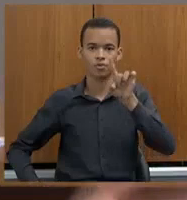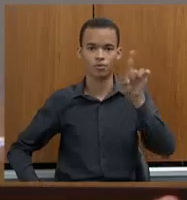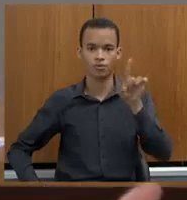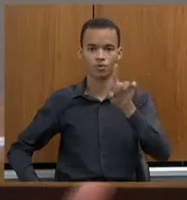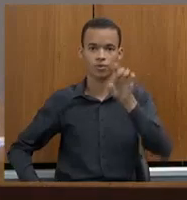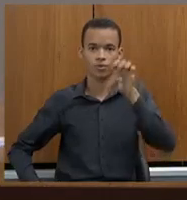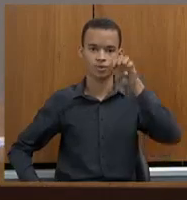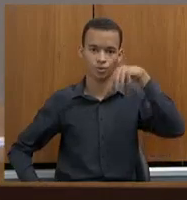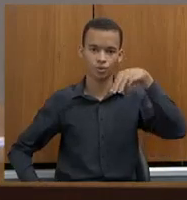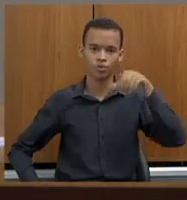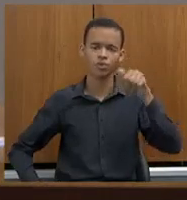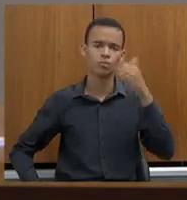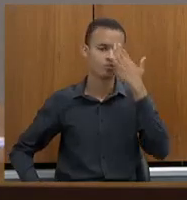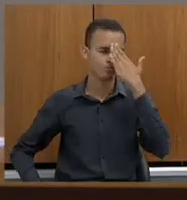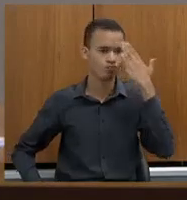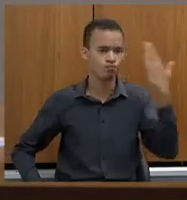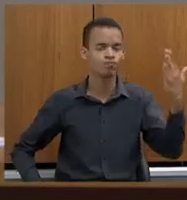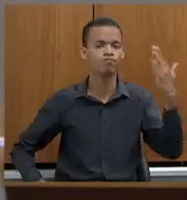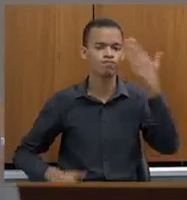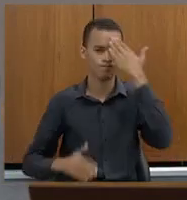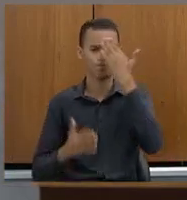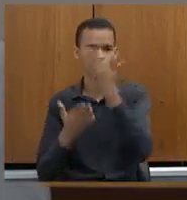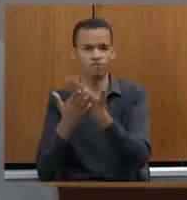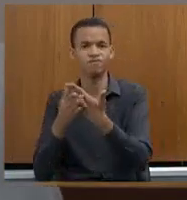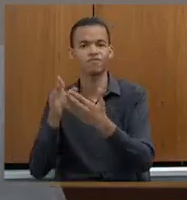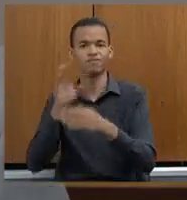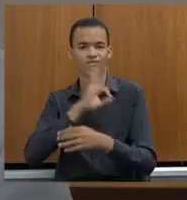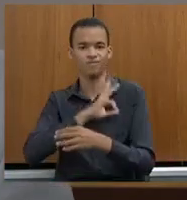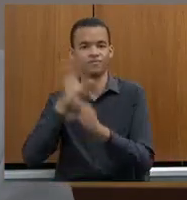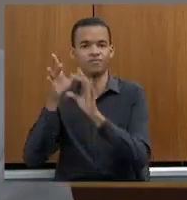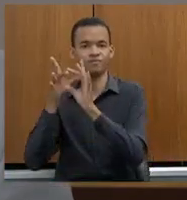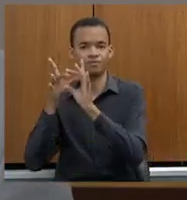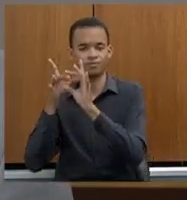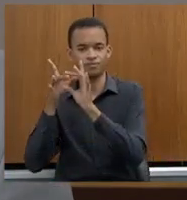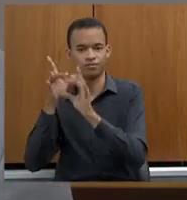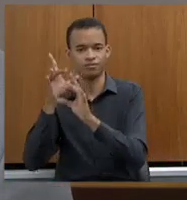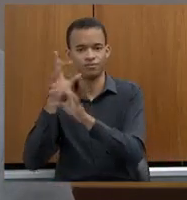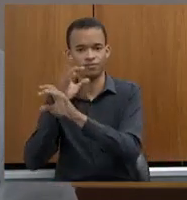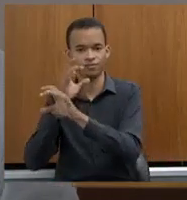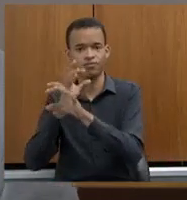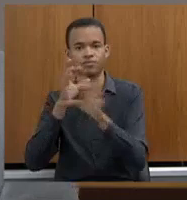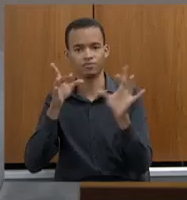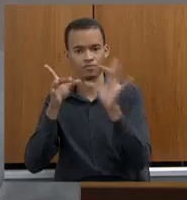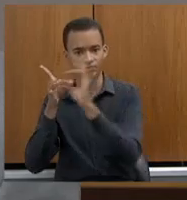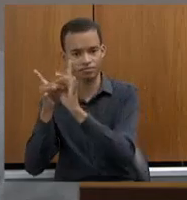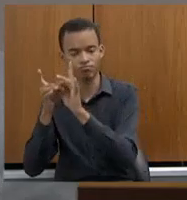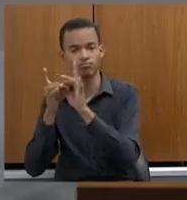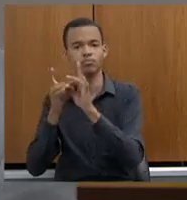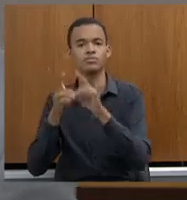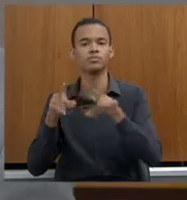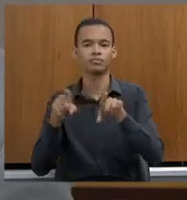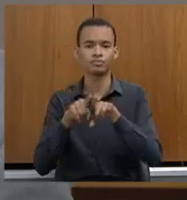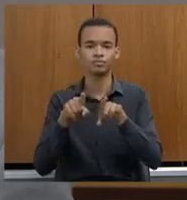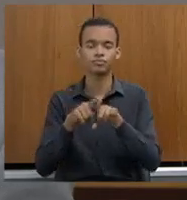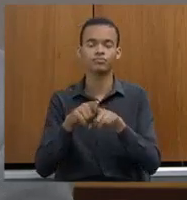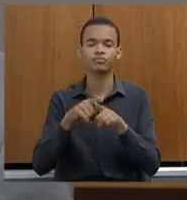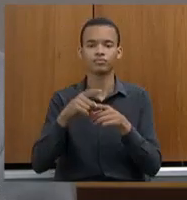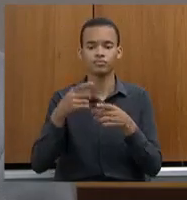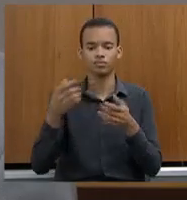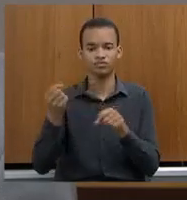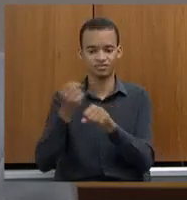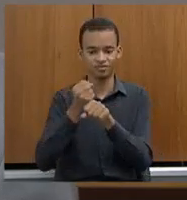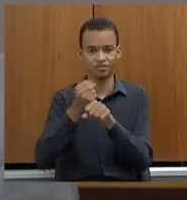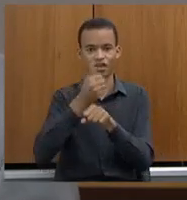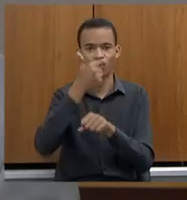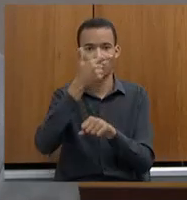nosso comandante, coronel Rodrigo, pela parceria ao longo desse período. Nós estamos fechando 2022, um novo